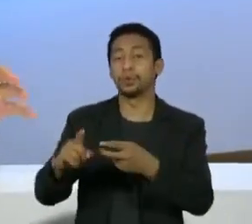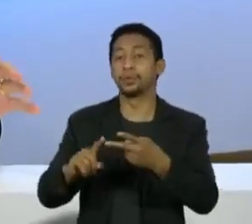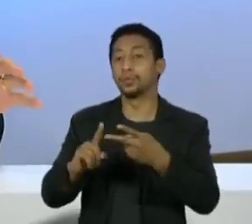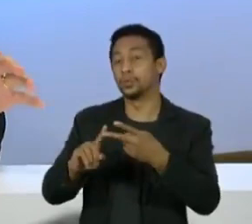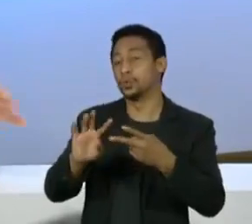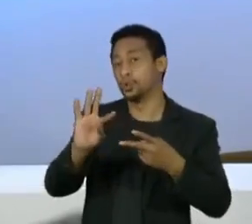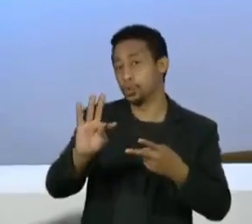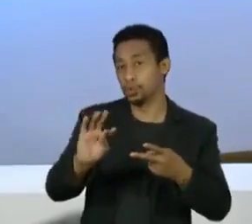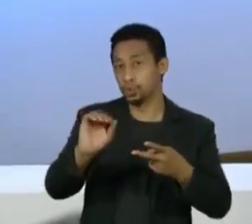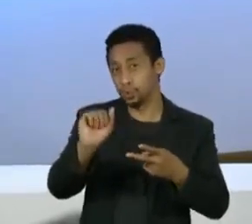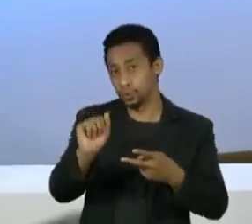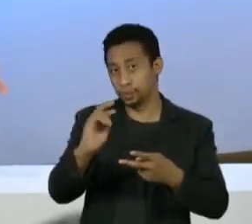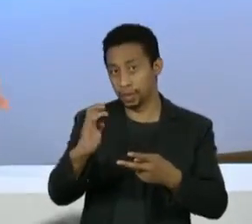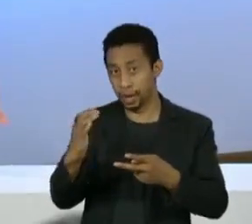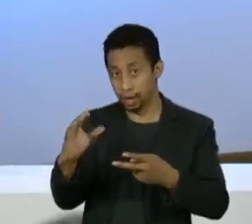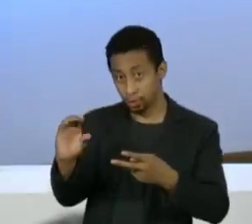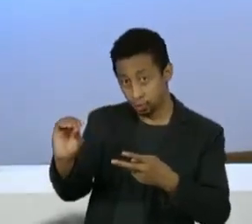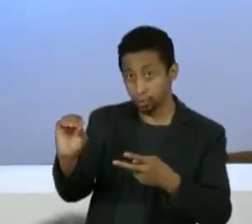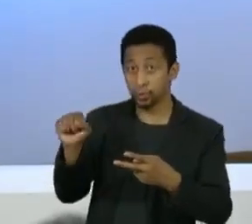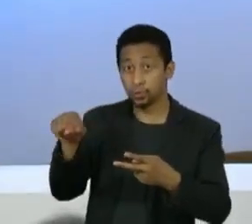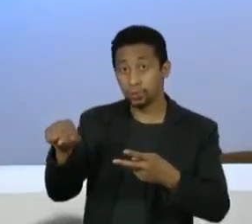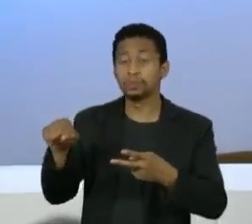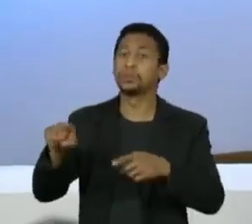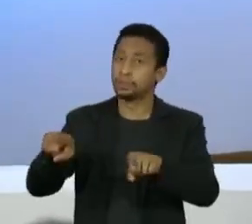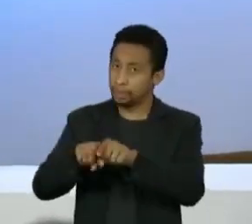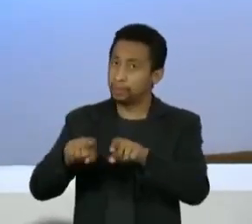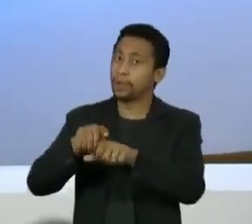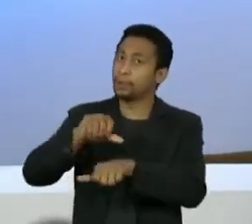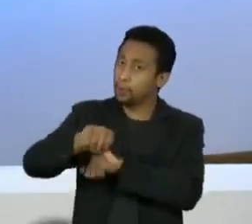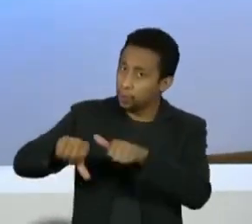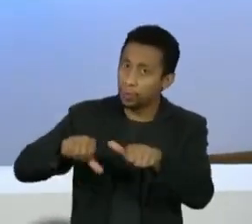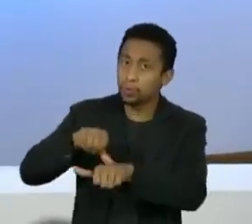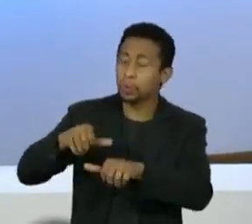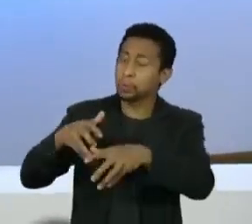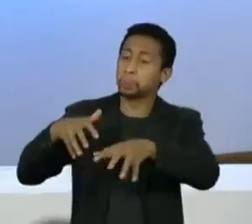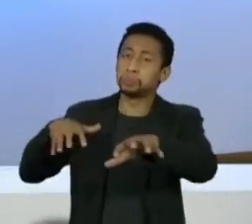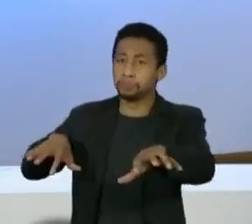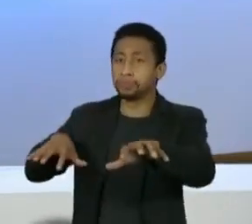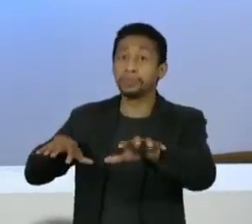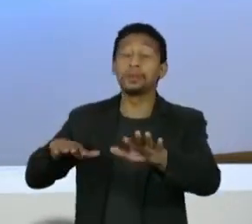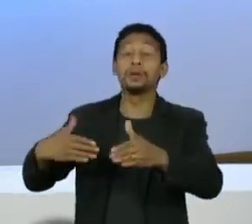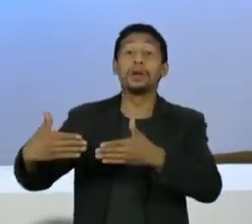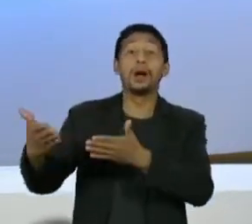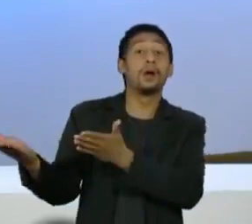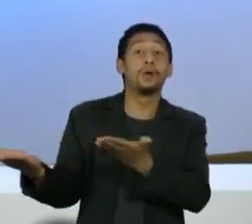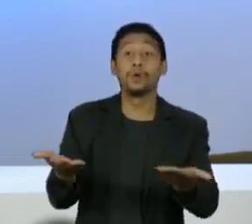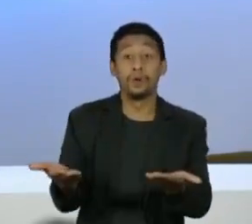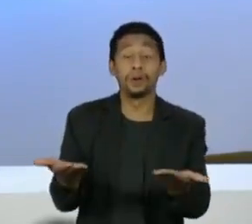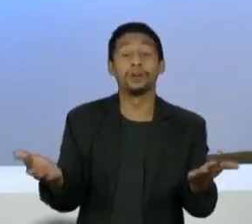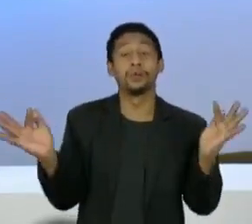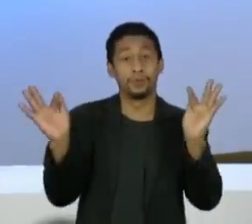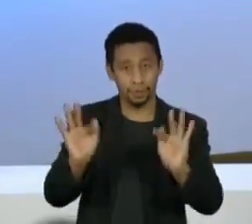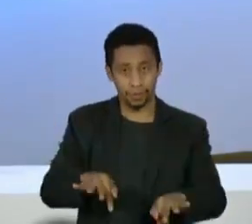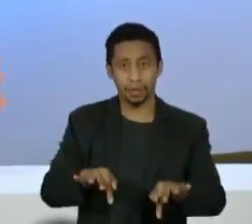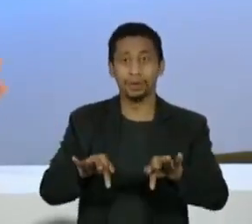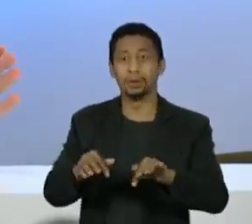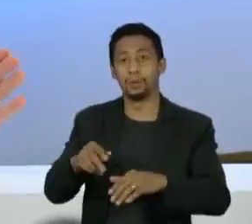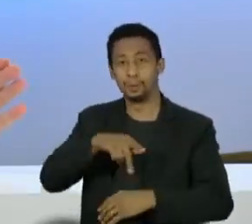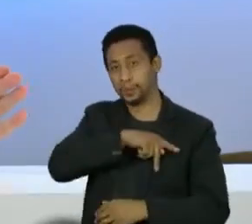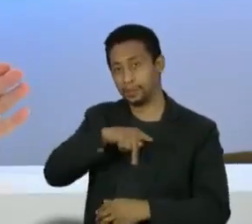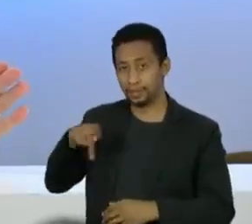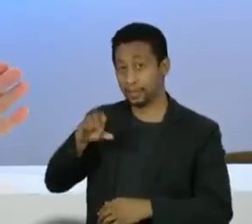o Otto Alencar acabaram sendo uma voz dissonante também. Nesse final, especialmente pelo fato do presidente Omar Aziz